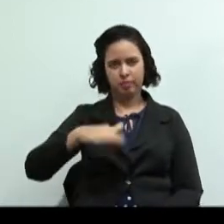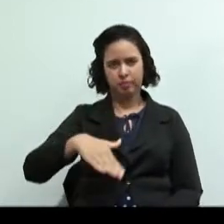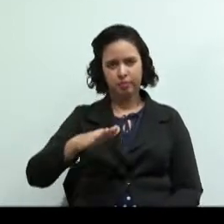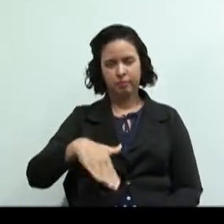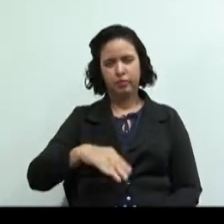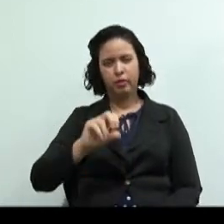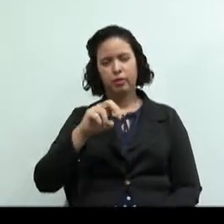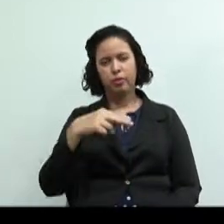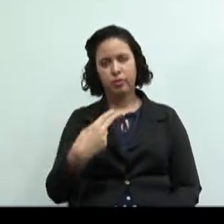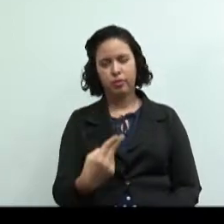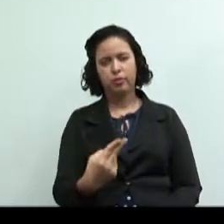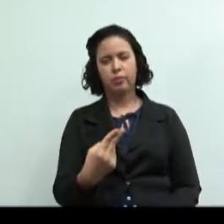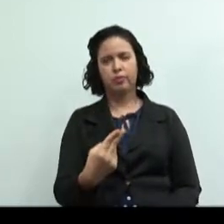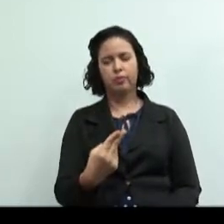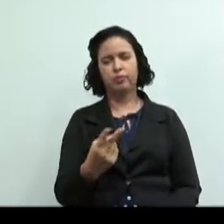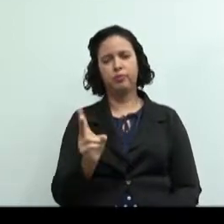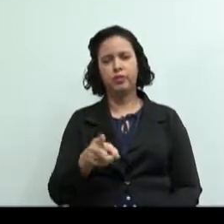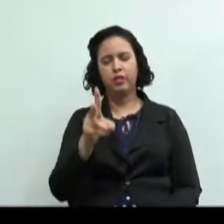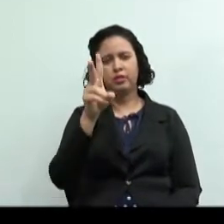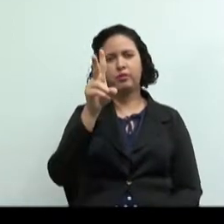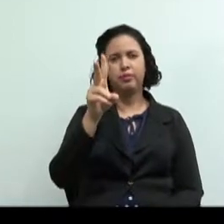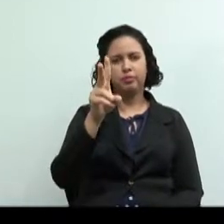ou no preço de mercado, né?